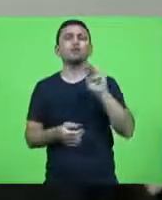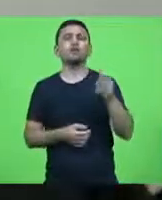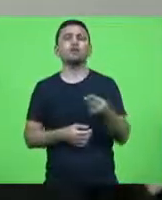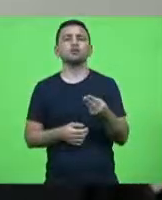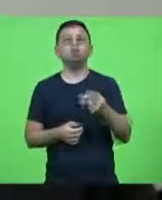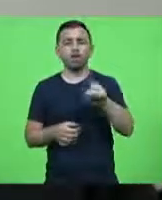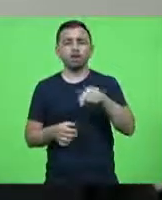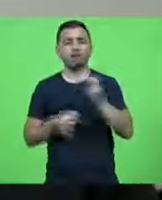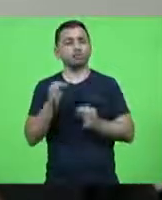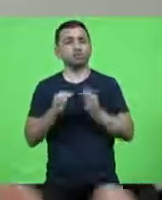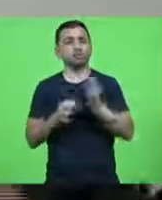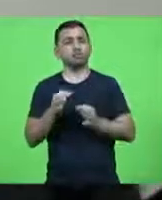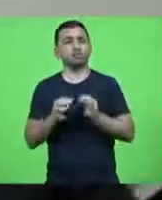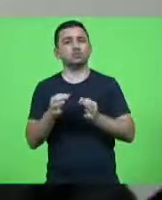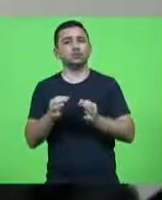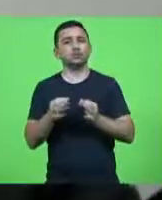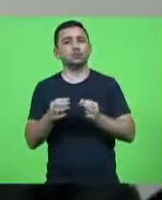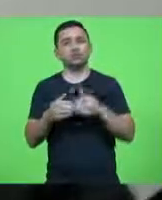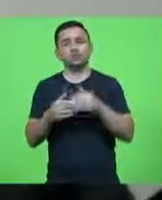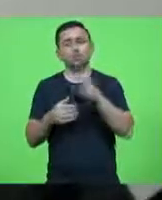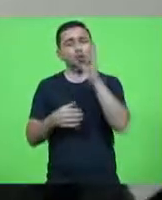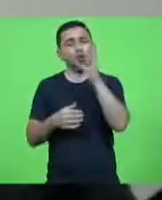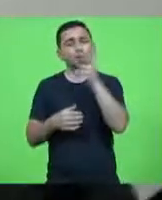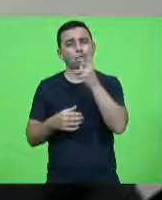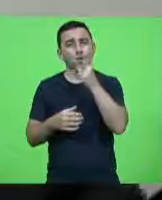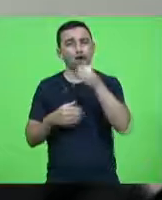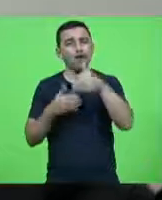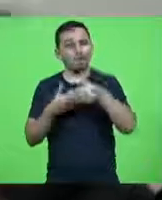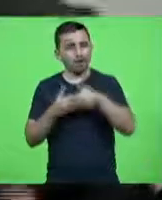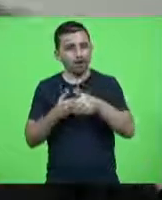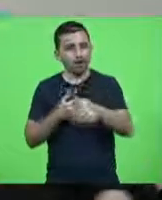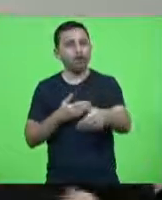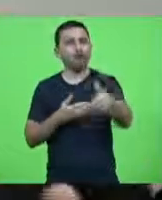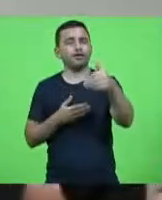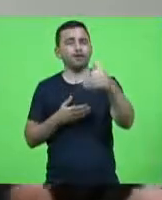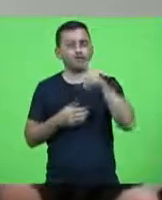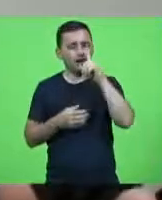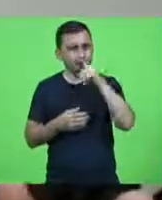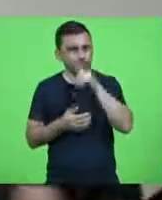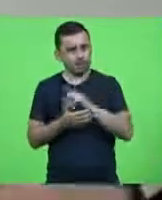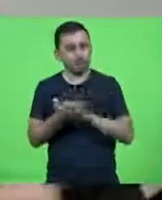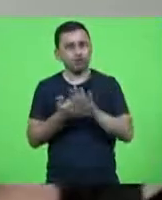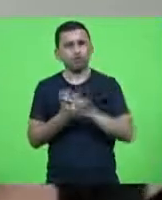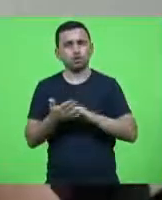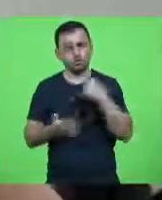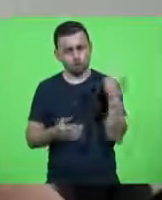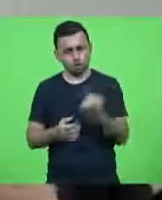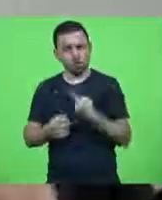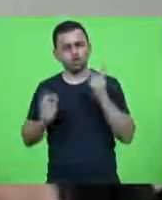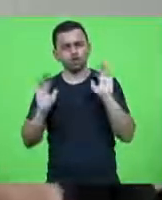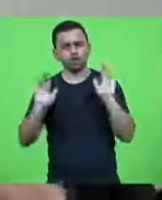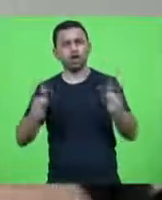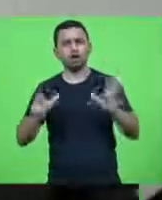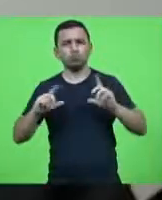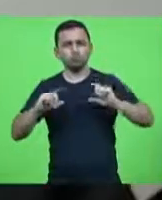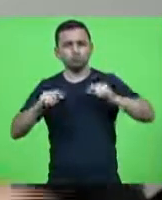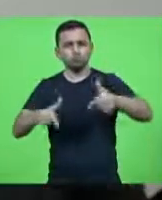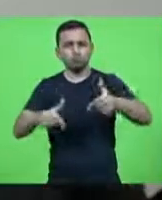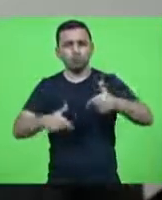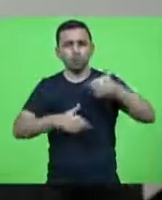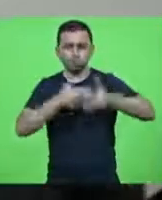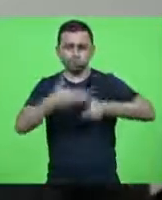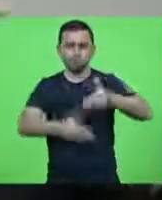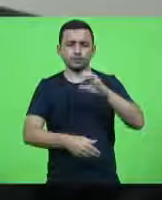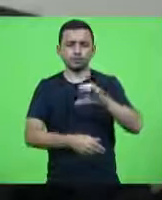na justiça a justiça demora mas não vai falhar nossa parte nós fizemos nós demos os prosseguimentos da